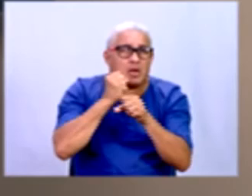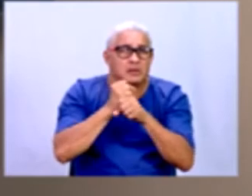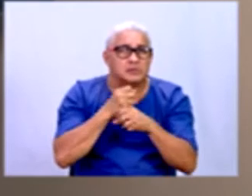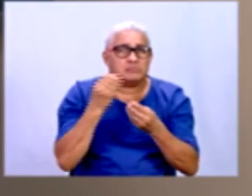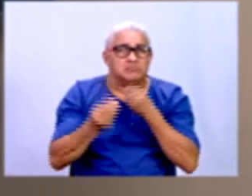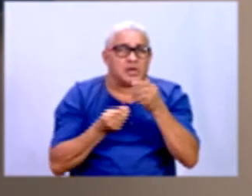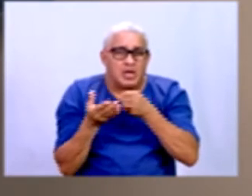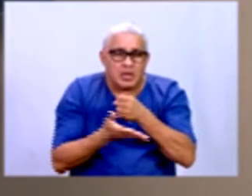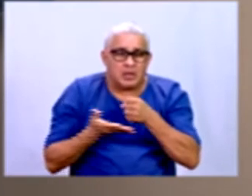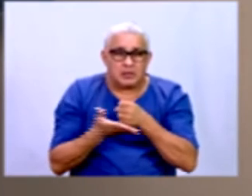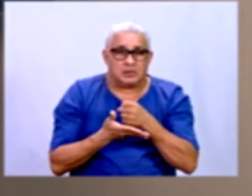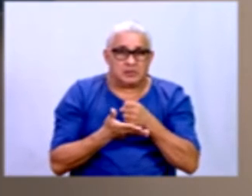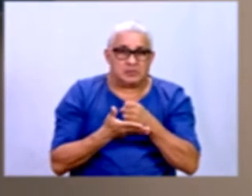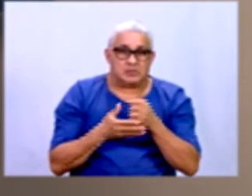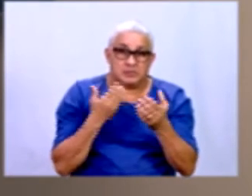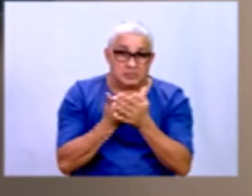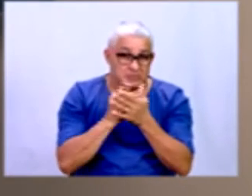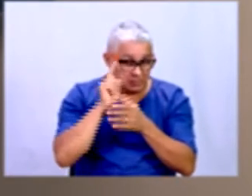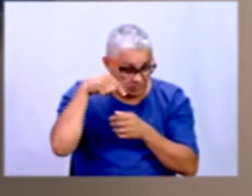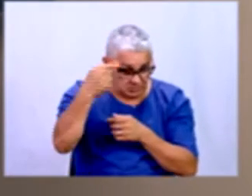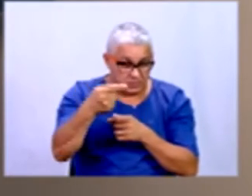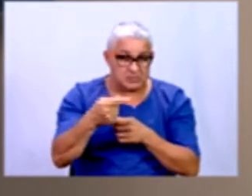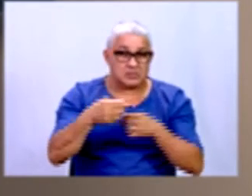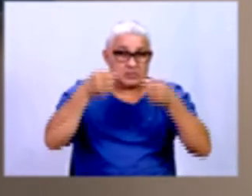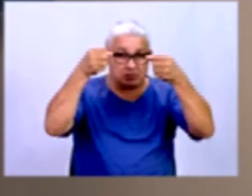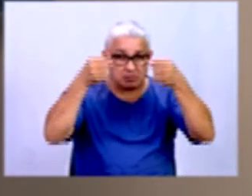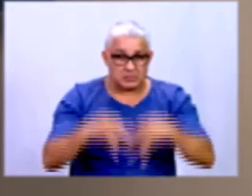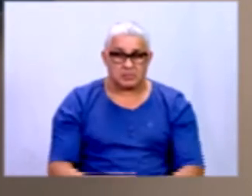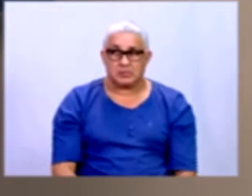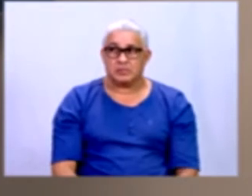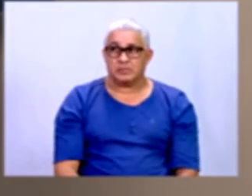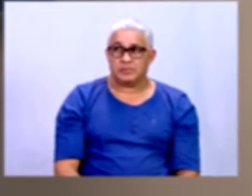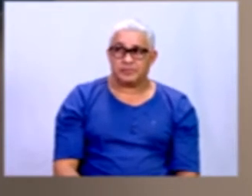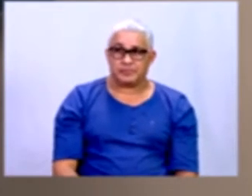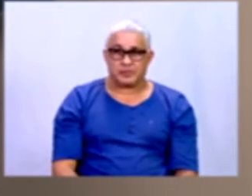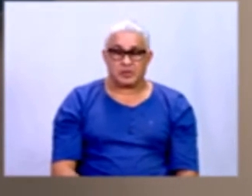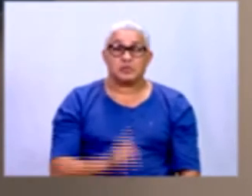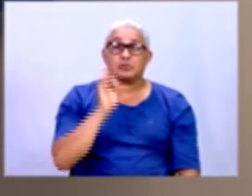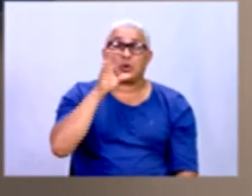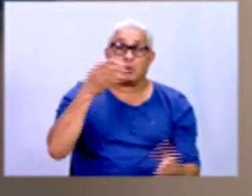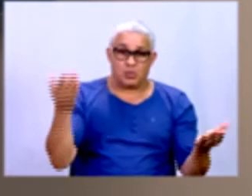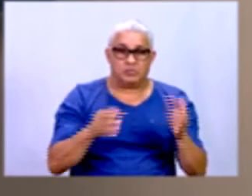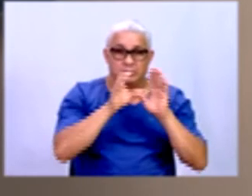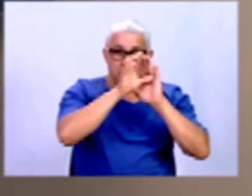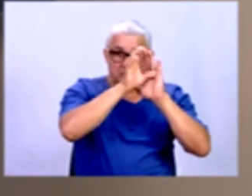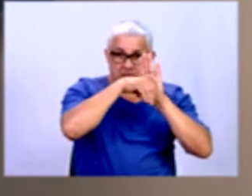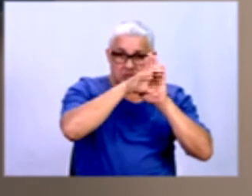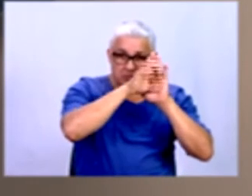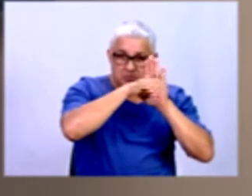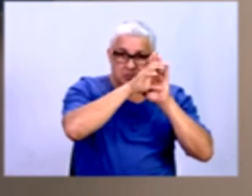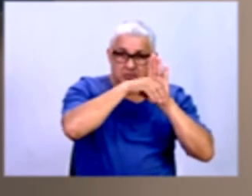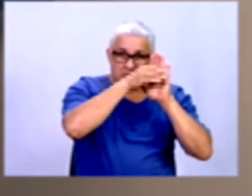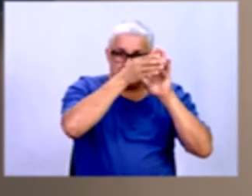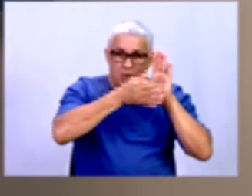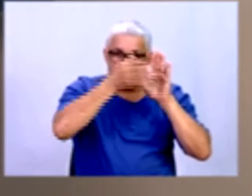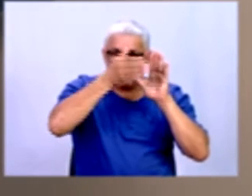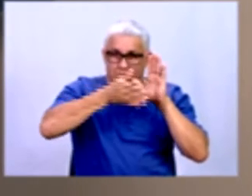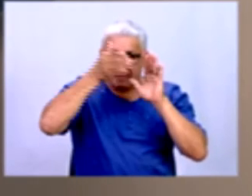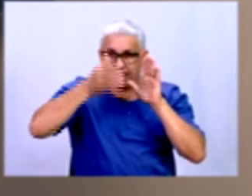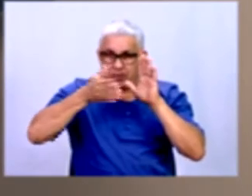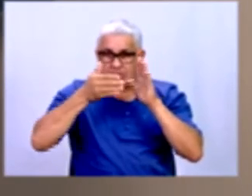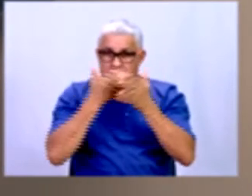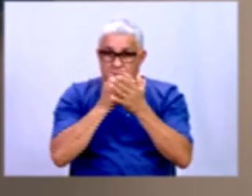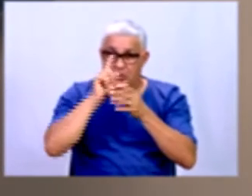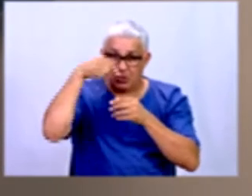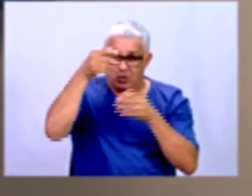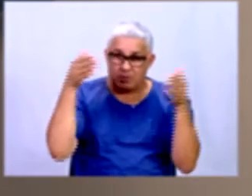que eu calculo essa amostra? Próxima aula a gente vai falar sobre isso, tá? A gente está conceituando ela agora. Mas na próxima aula a gente vai focar bastante em como que a gente